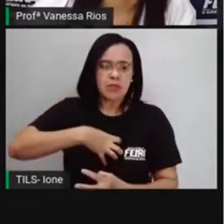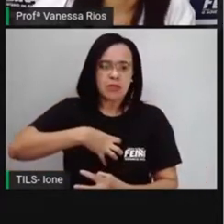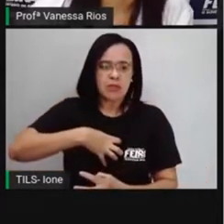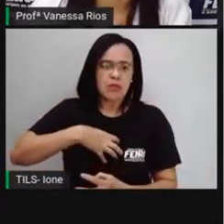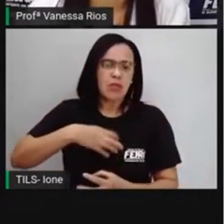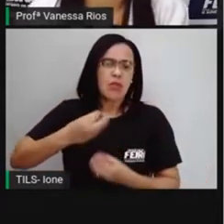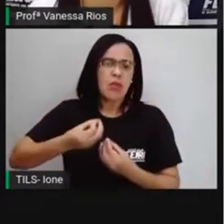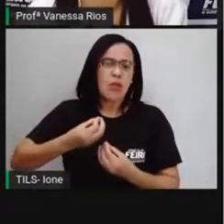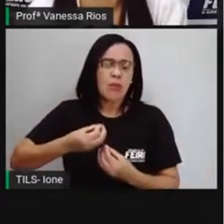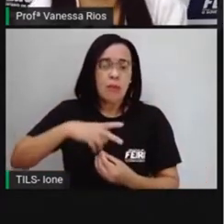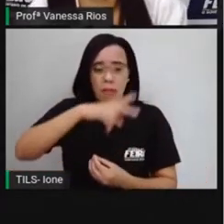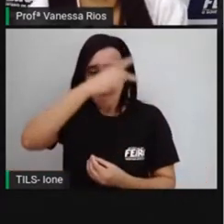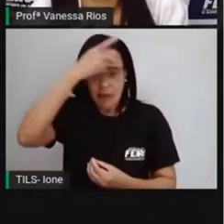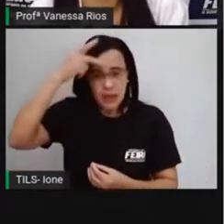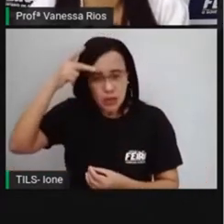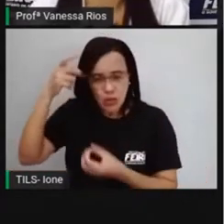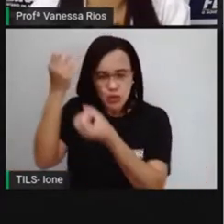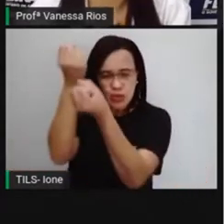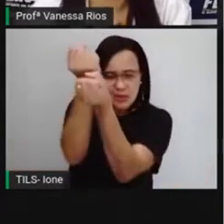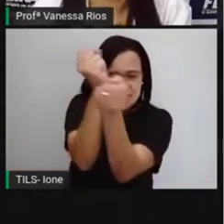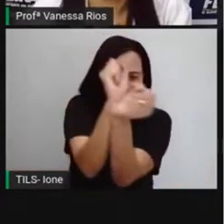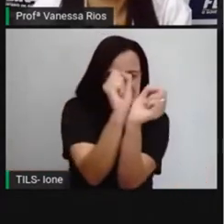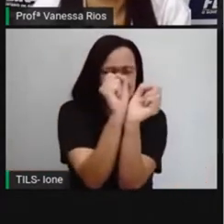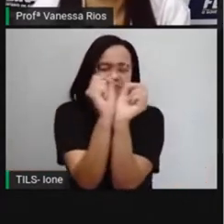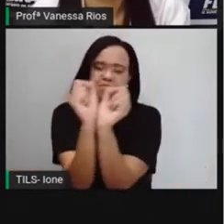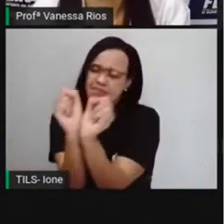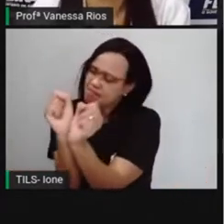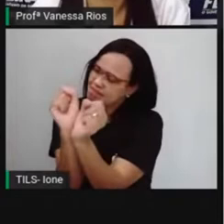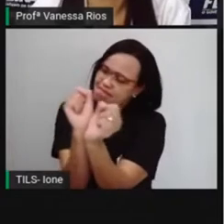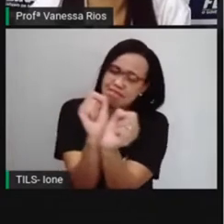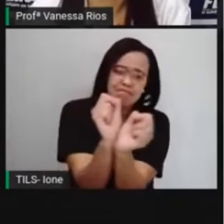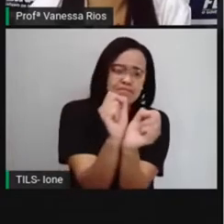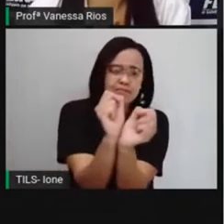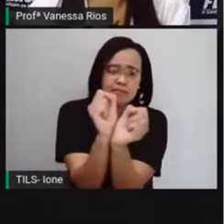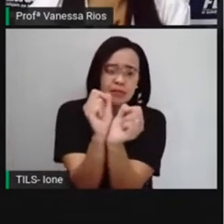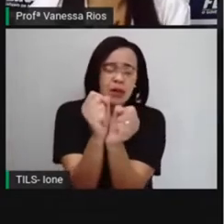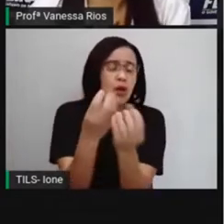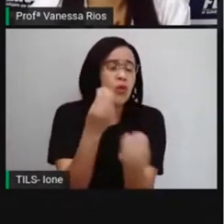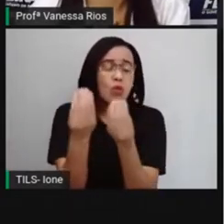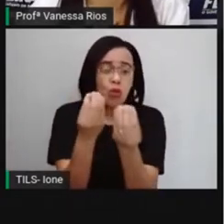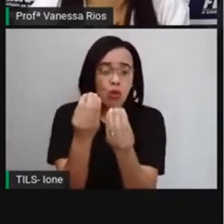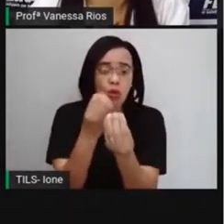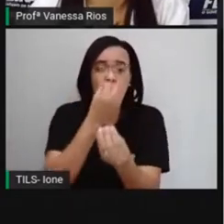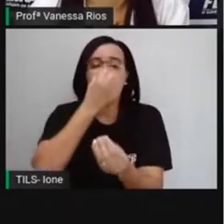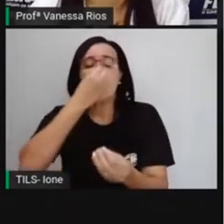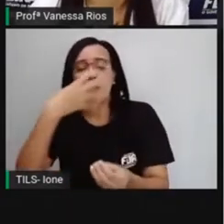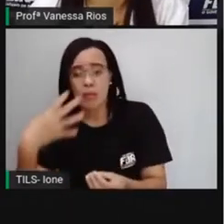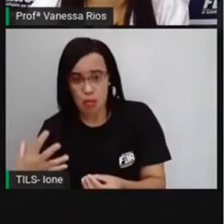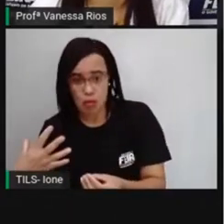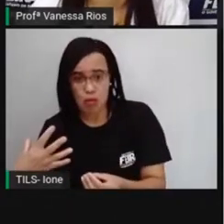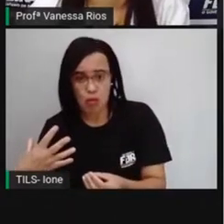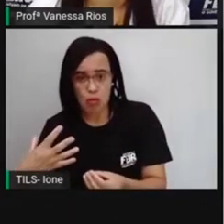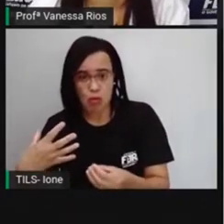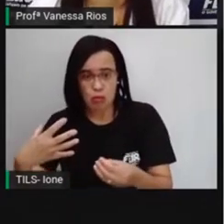concordam, discordam, acham correto? Como é? O que vocês pensam sobre isso?